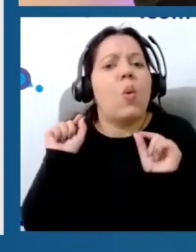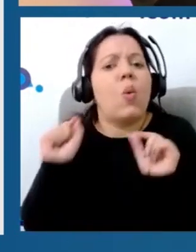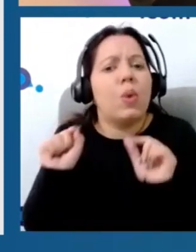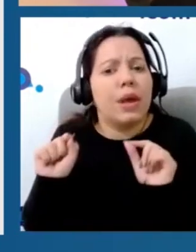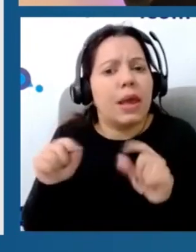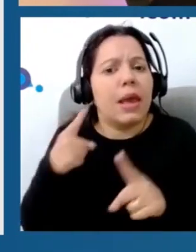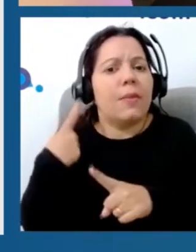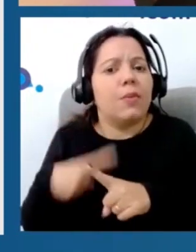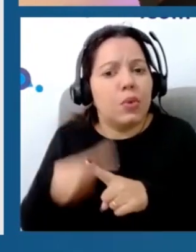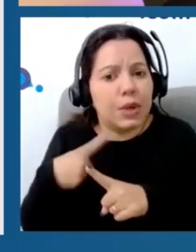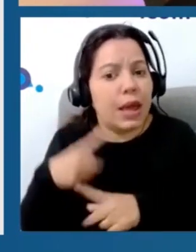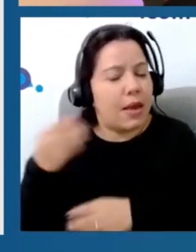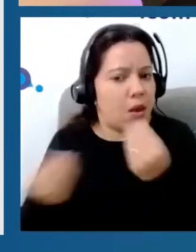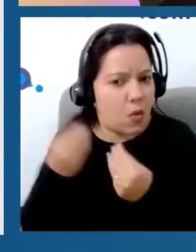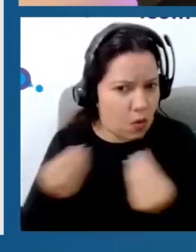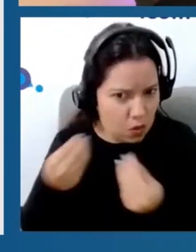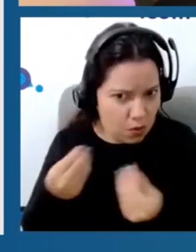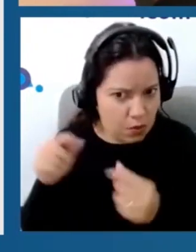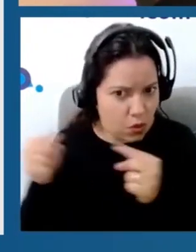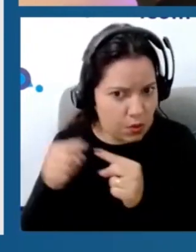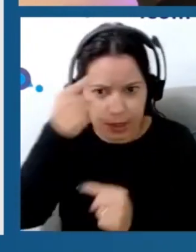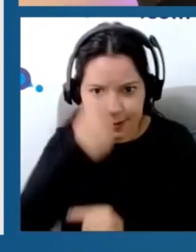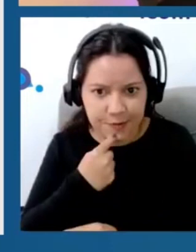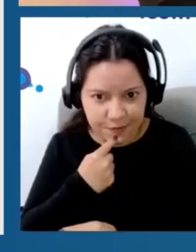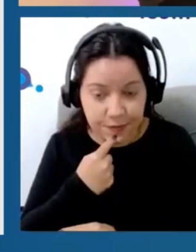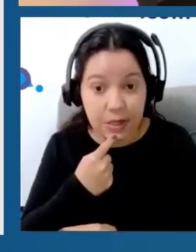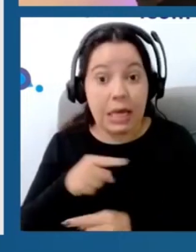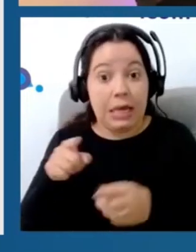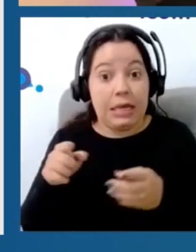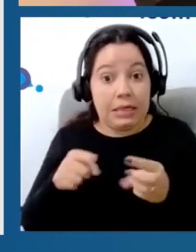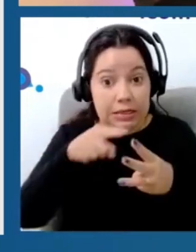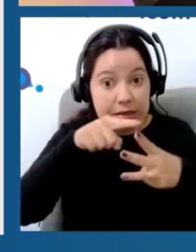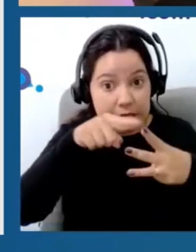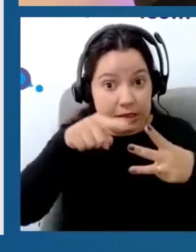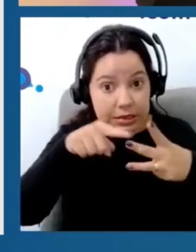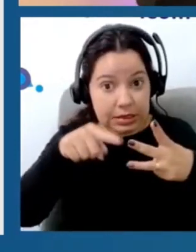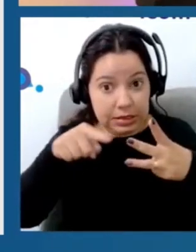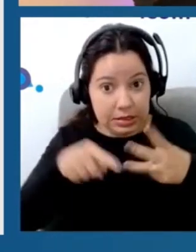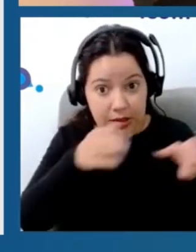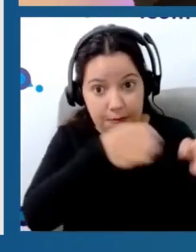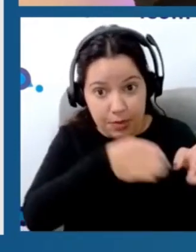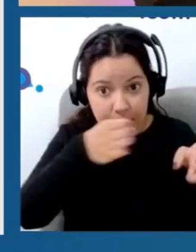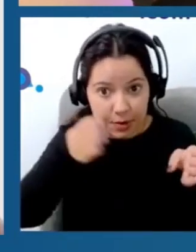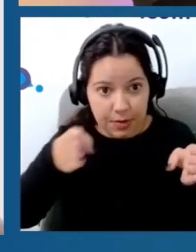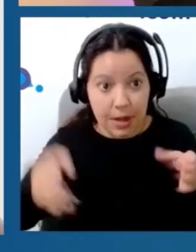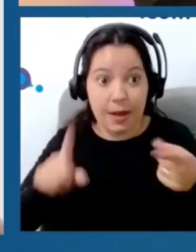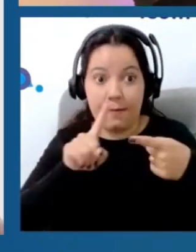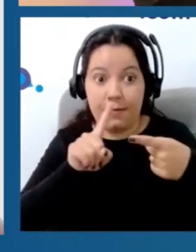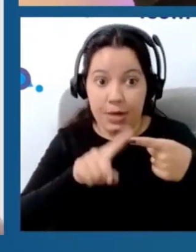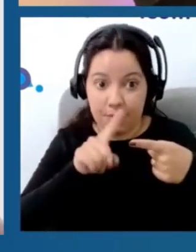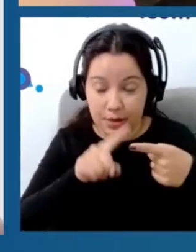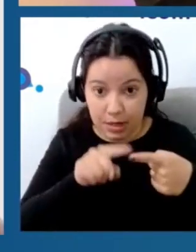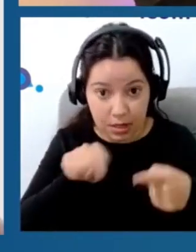essa eletroestimulação. Divida-se essa aula de hoje em três tempos, de onde nós viemos. Nós viemos de uma classificação que não